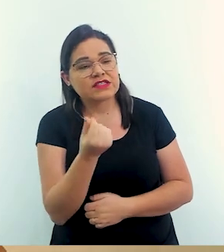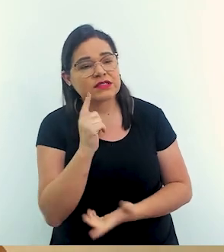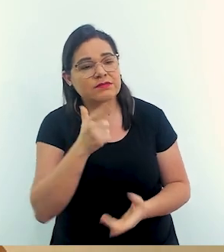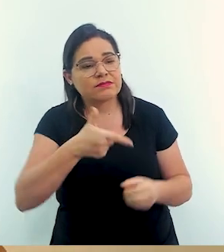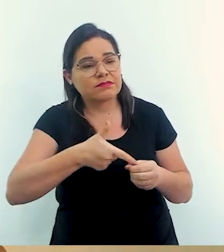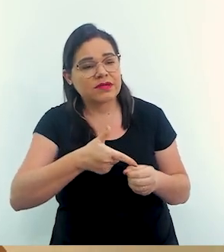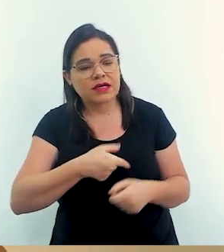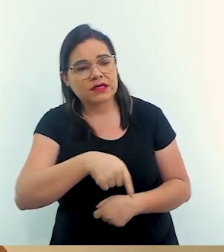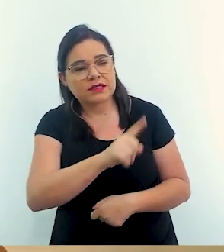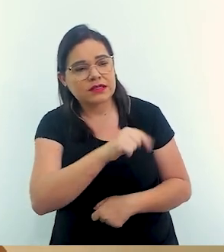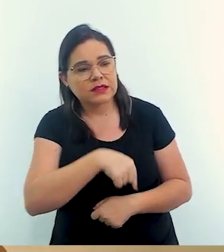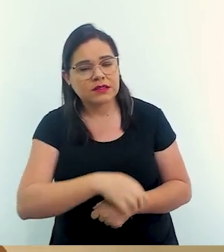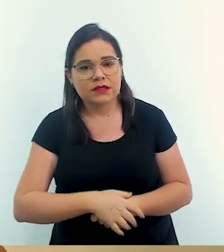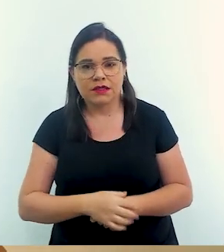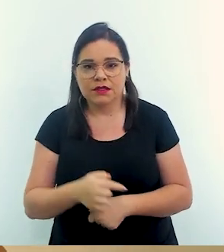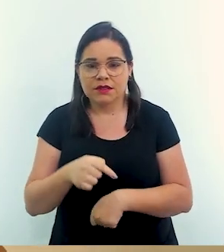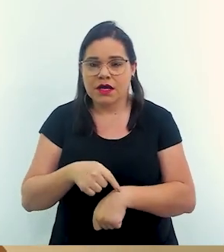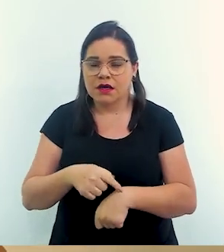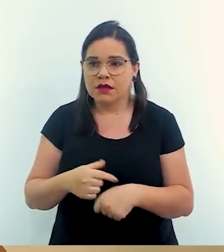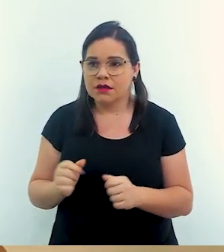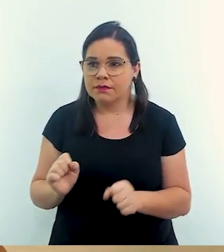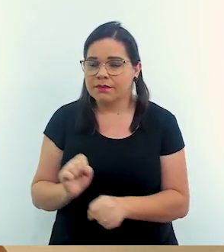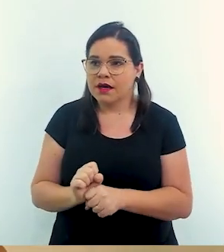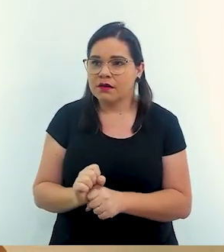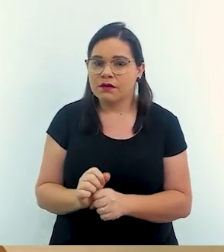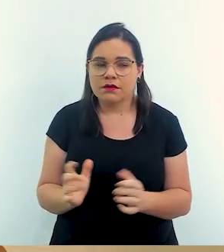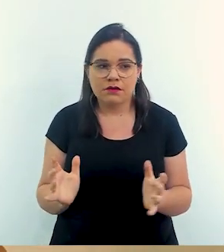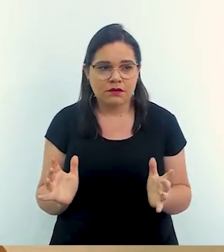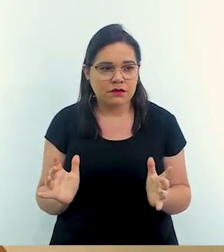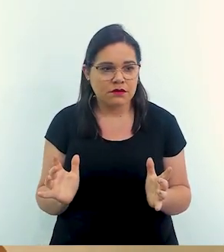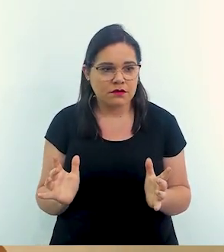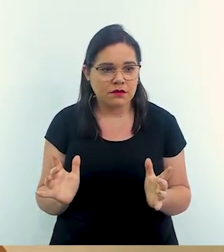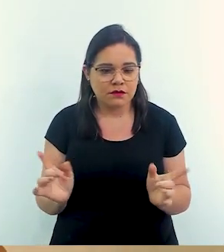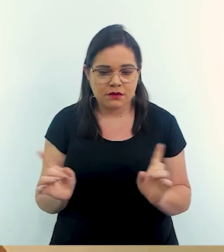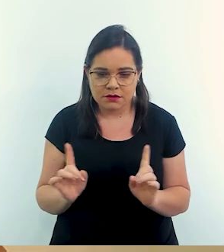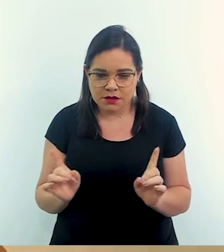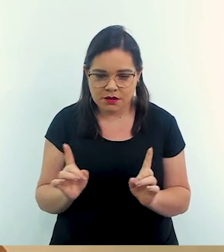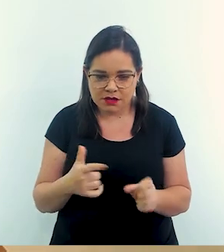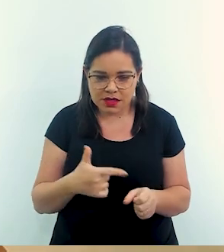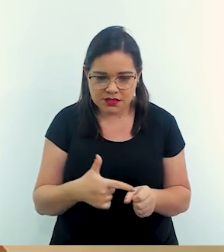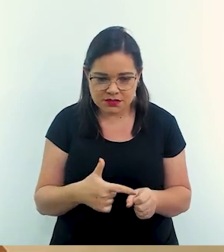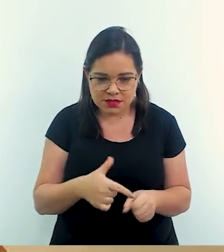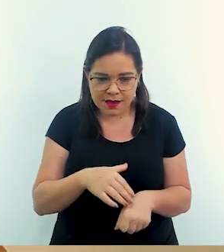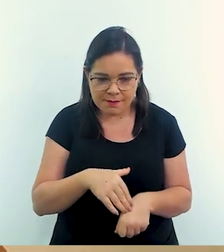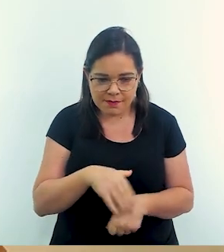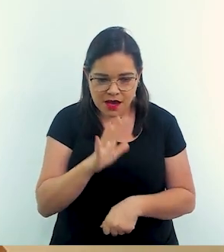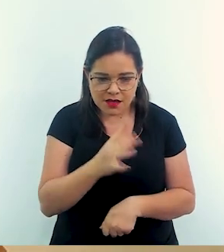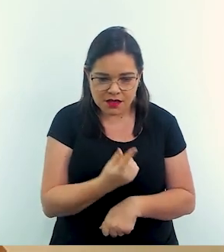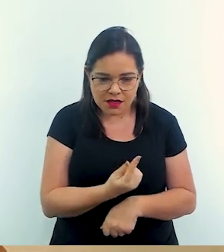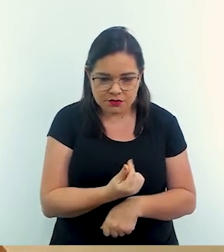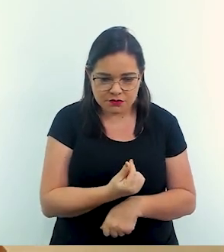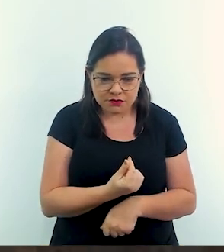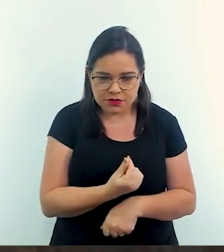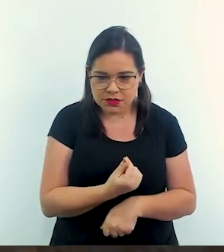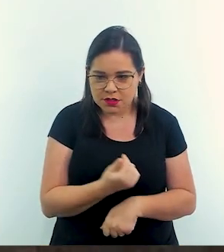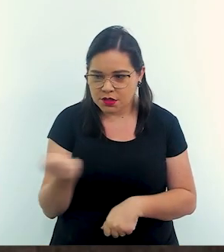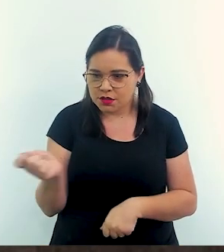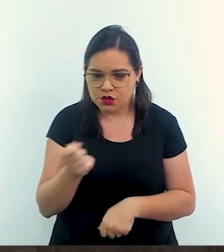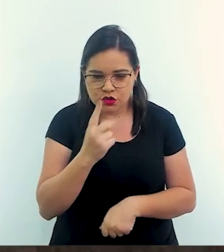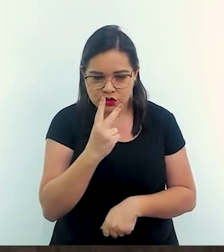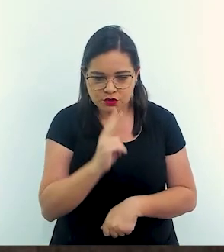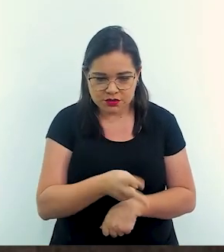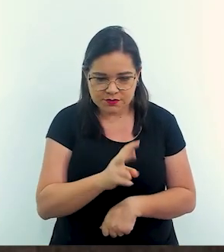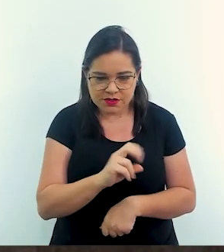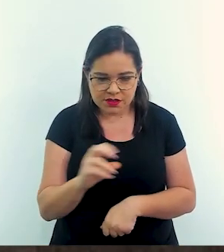você gastou para chegar até aqui? E nessa hora ele parou, começou a refletir, que ele viu que ele tinha gastado muito mais. Ele falou comigo, capitão, eu